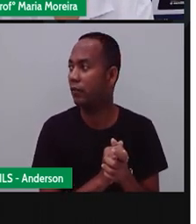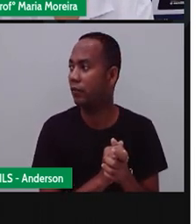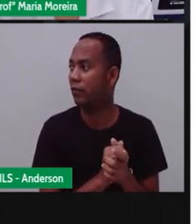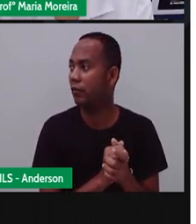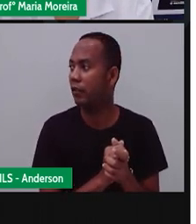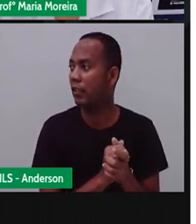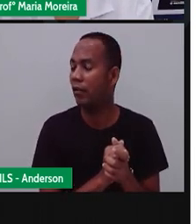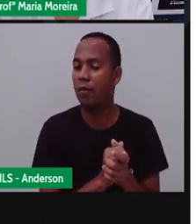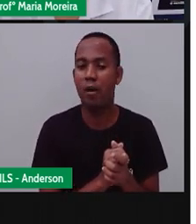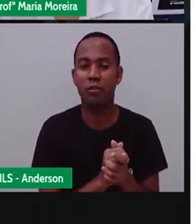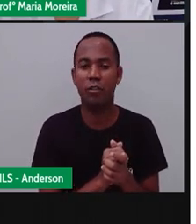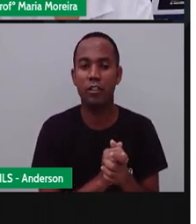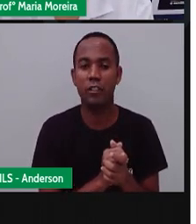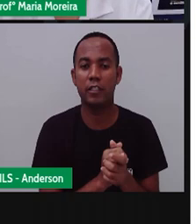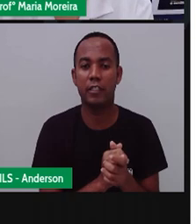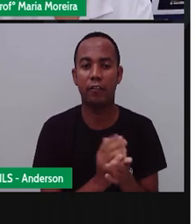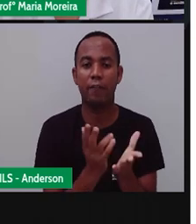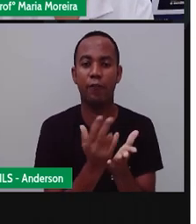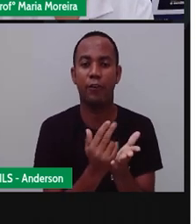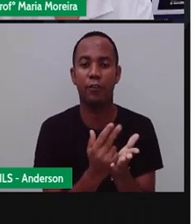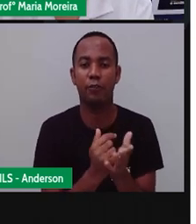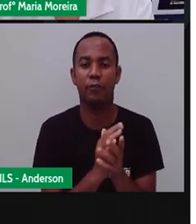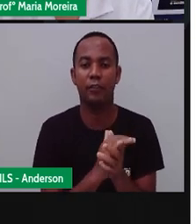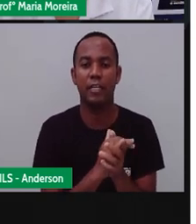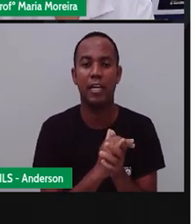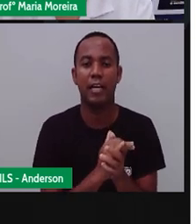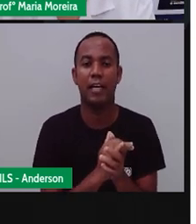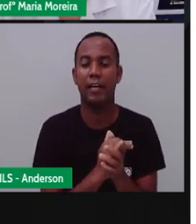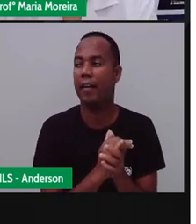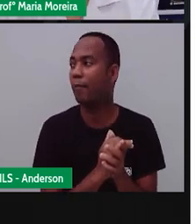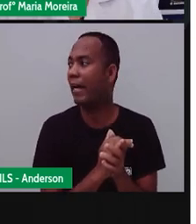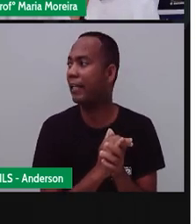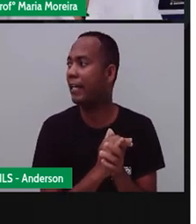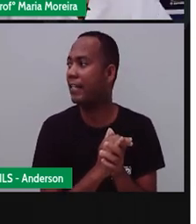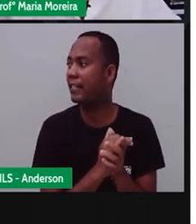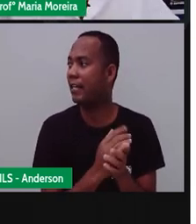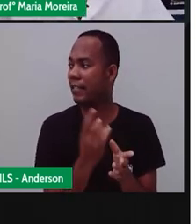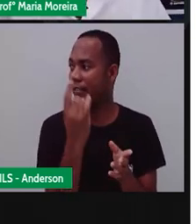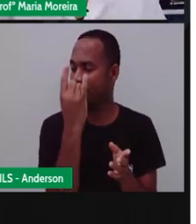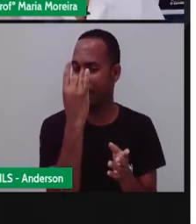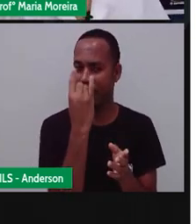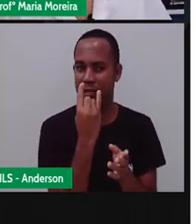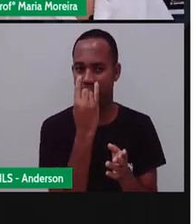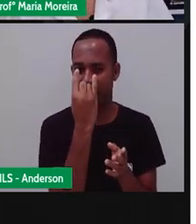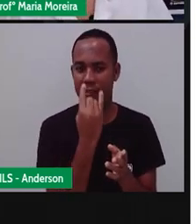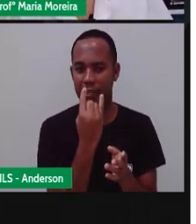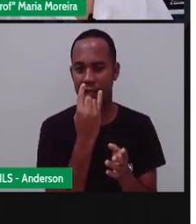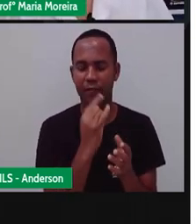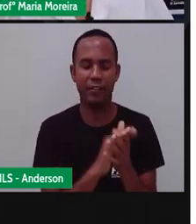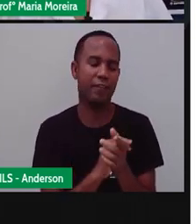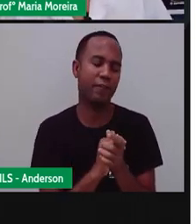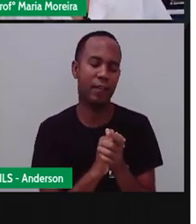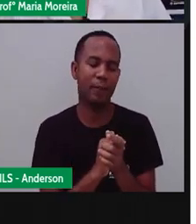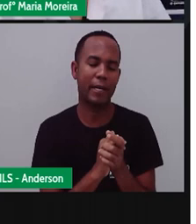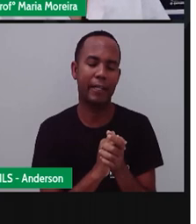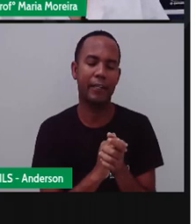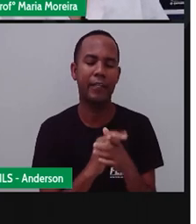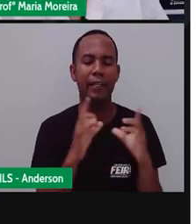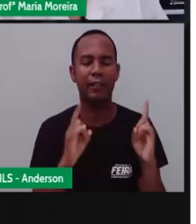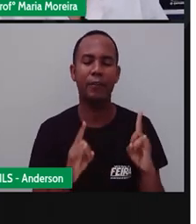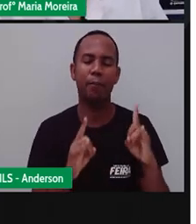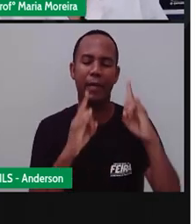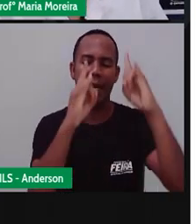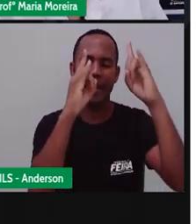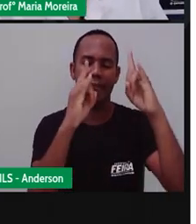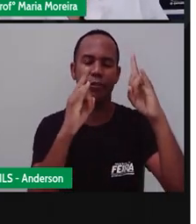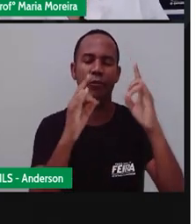você... Eu vou fazer o quê? A audiodescrição da conta. É isso, mas por exemplo... A criança cega, a nossa prédia,